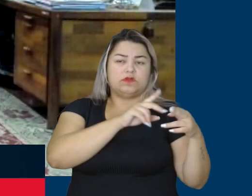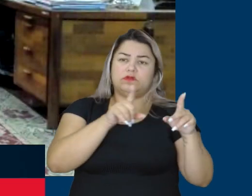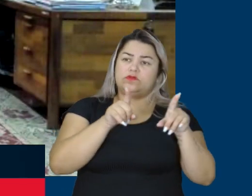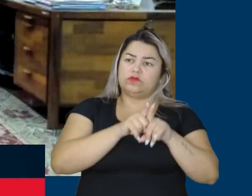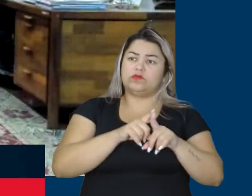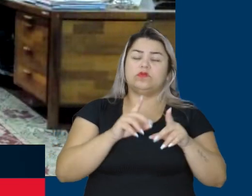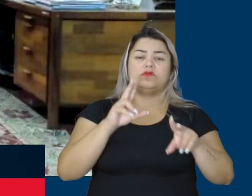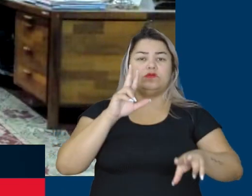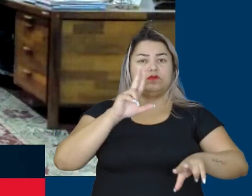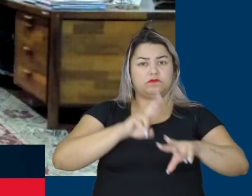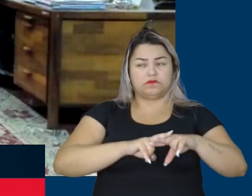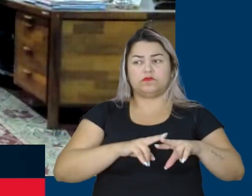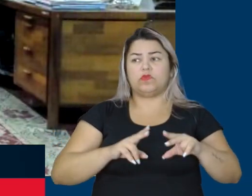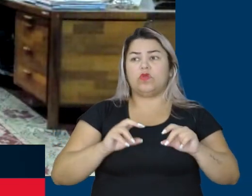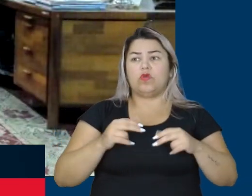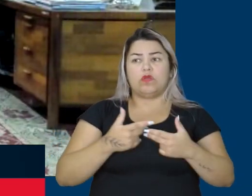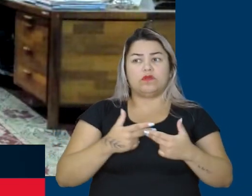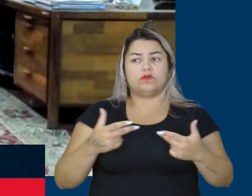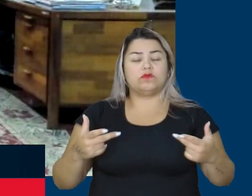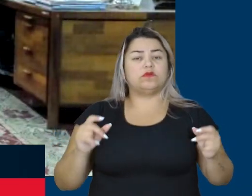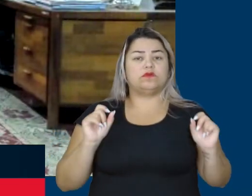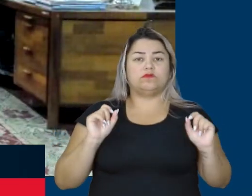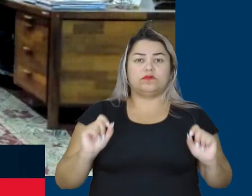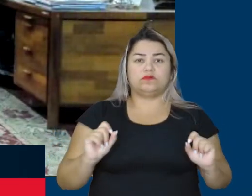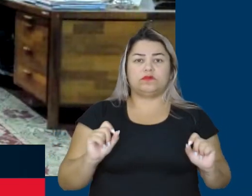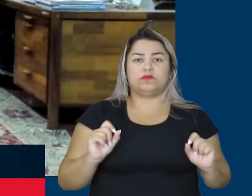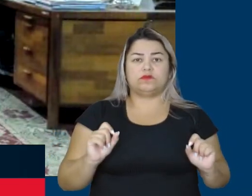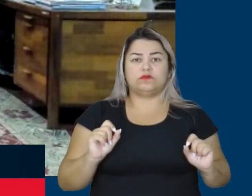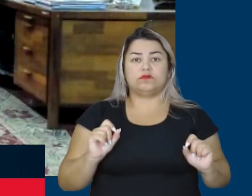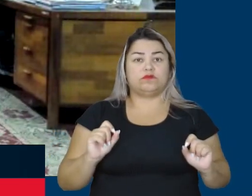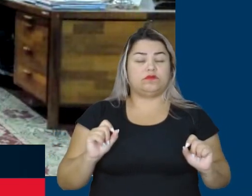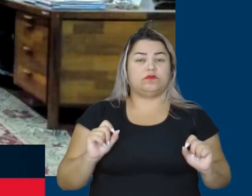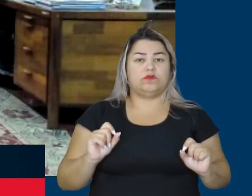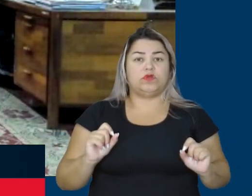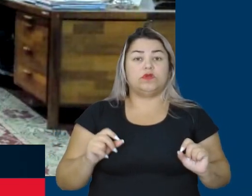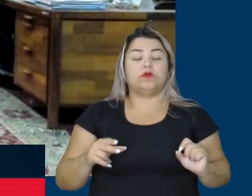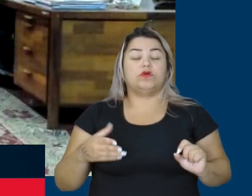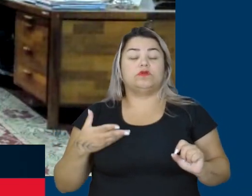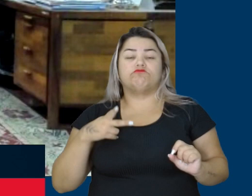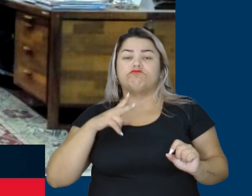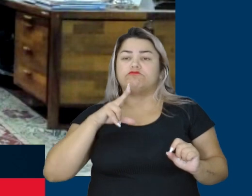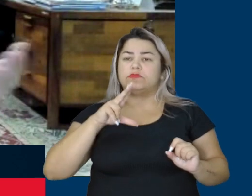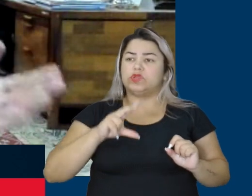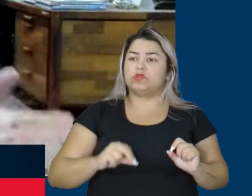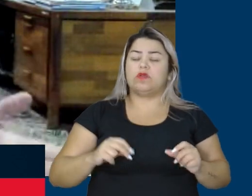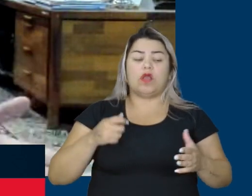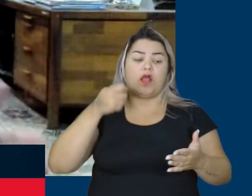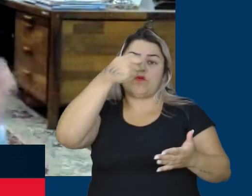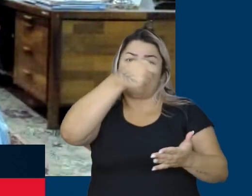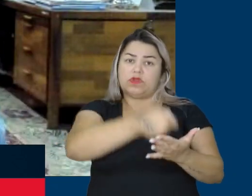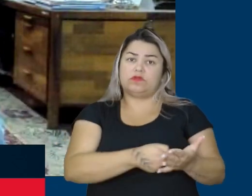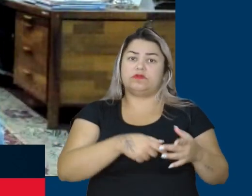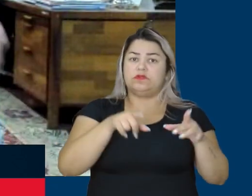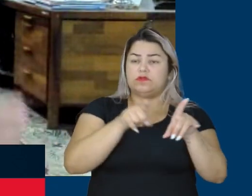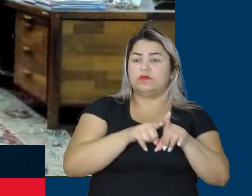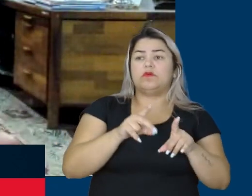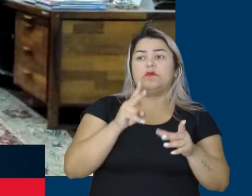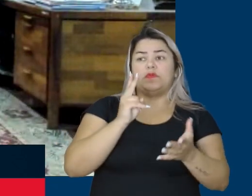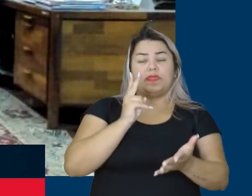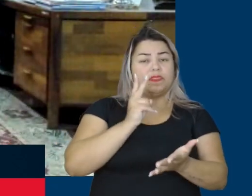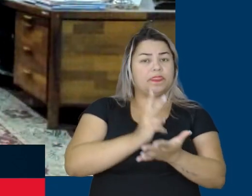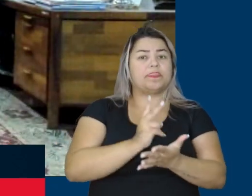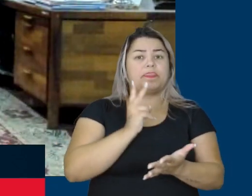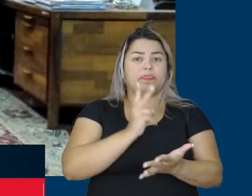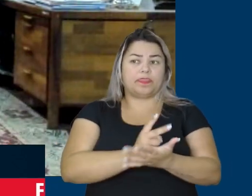cadeia produtiva, coisa que na atual legislação da terceirização não lhe coloca essa obrigação e é isso, exatamente esse